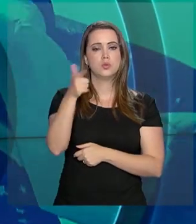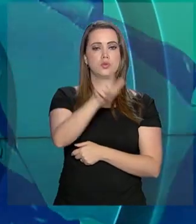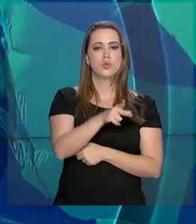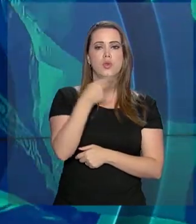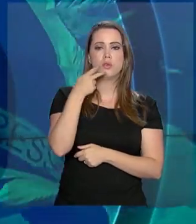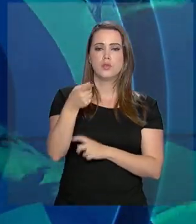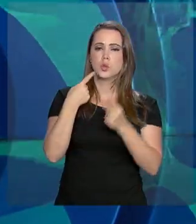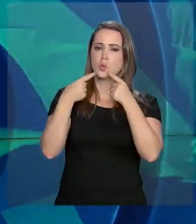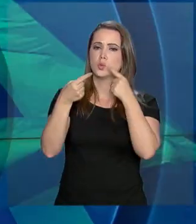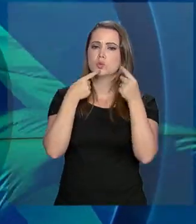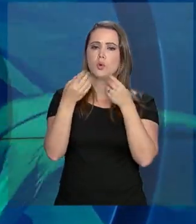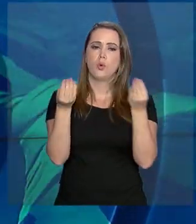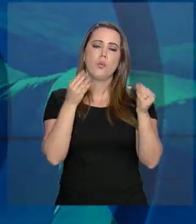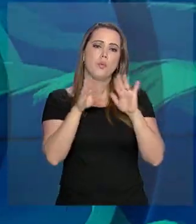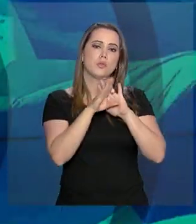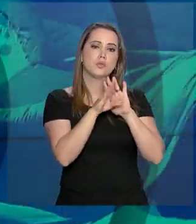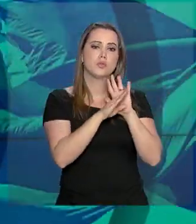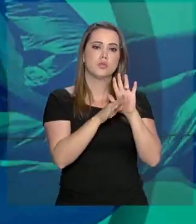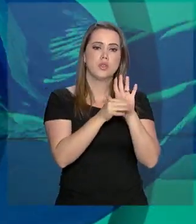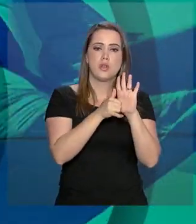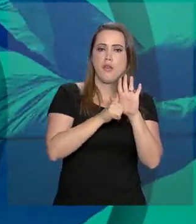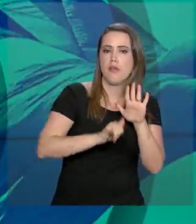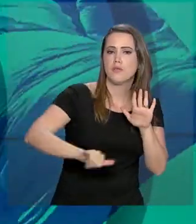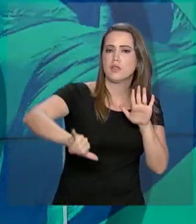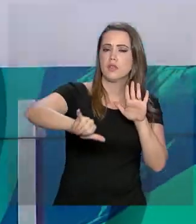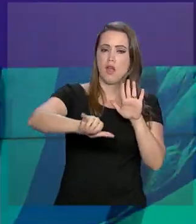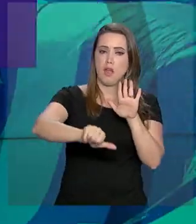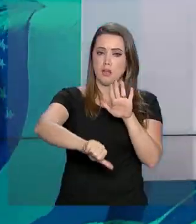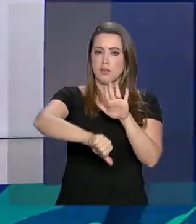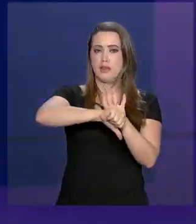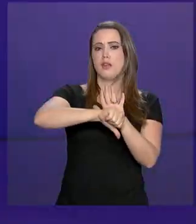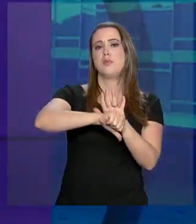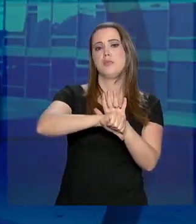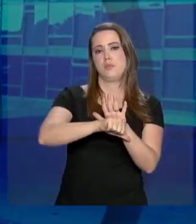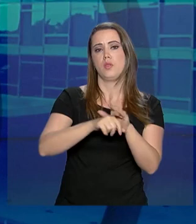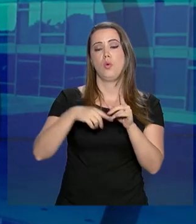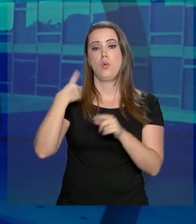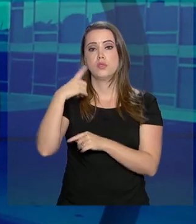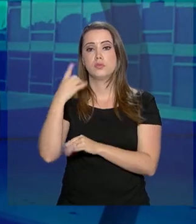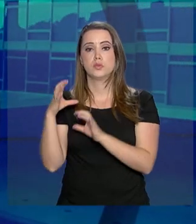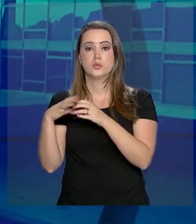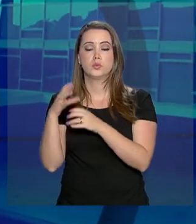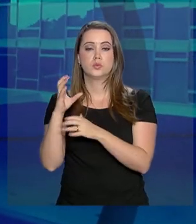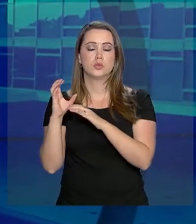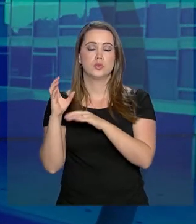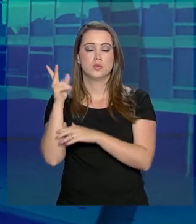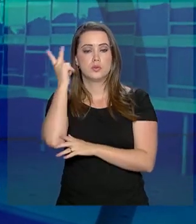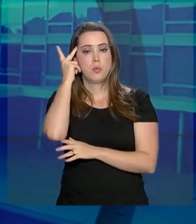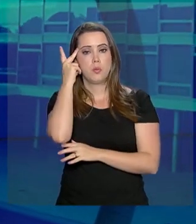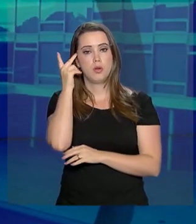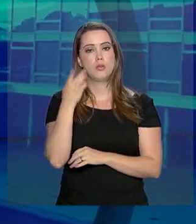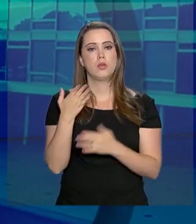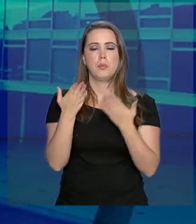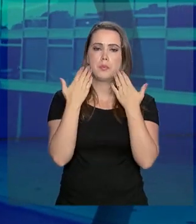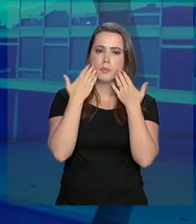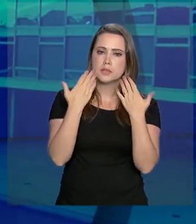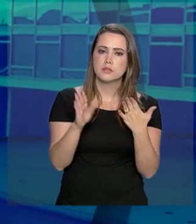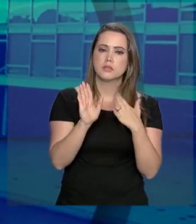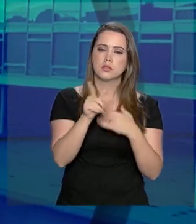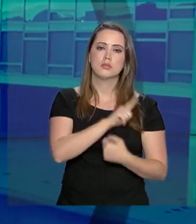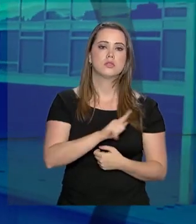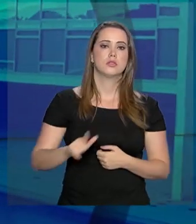voltou a debater, hoje, o projeto anticrime com advogados de São Paulo. A proposta já foi apresentada a